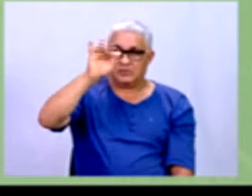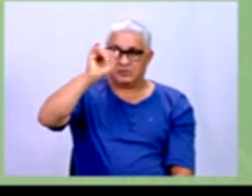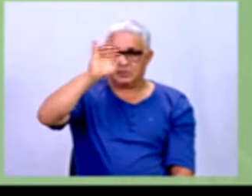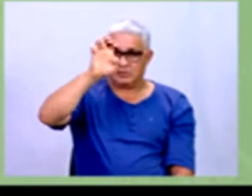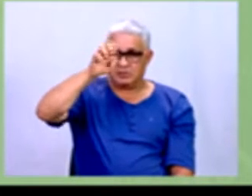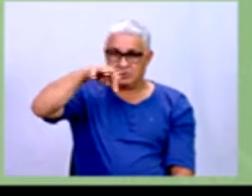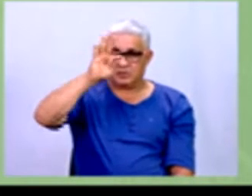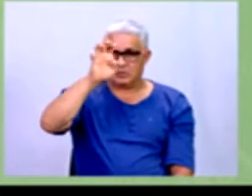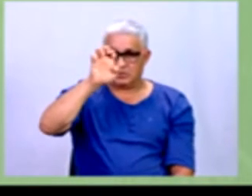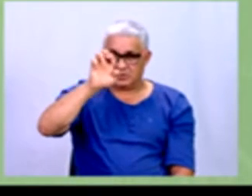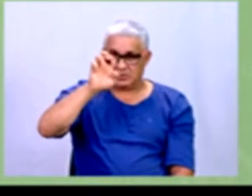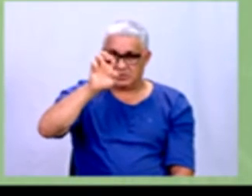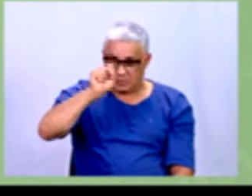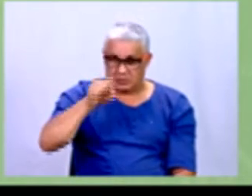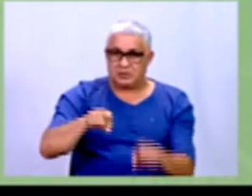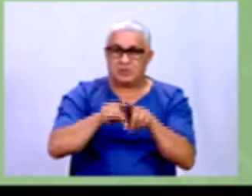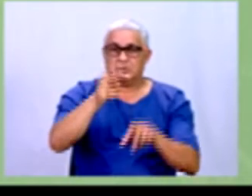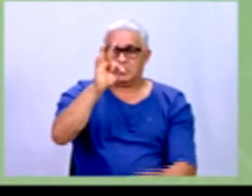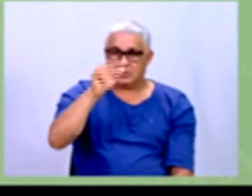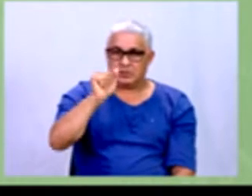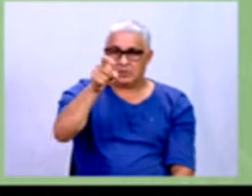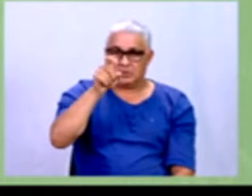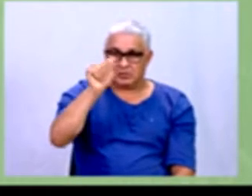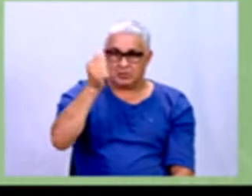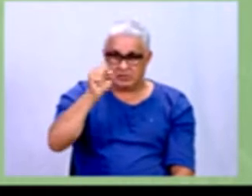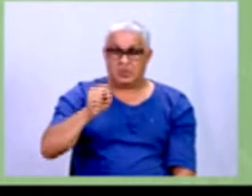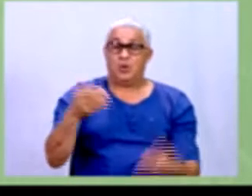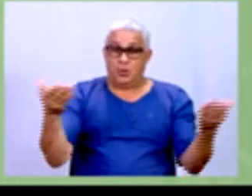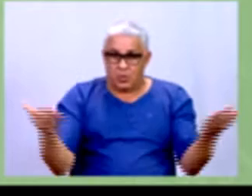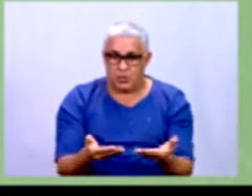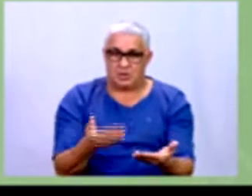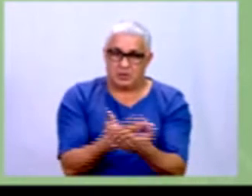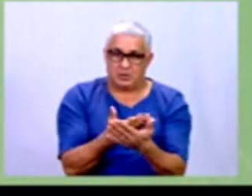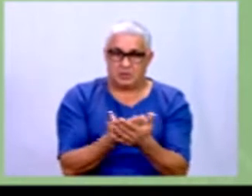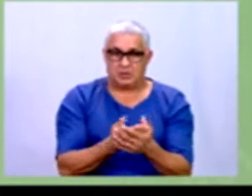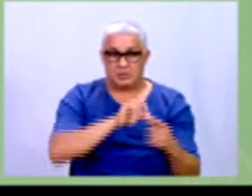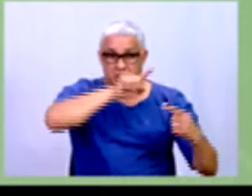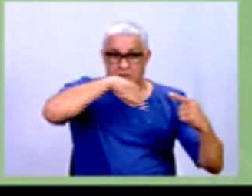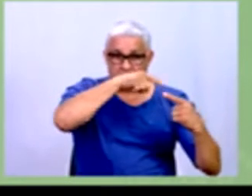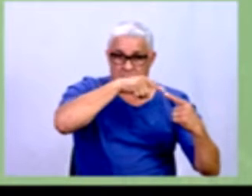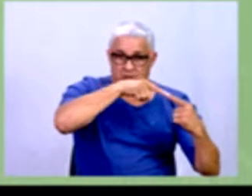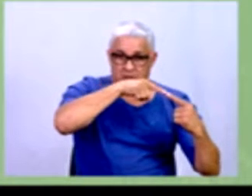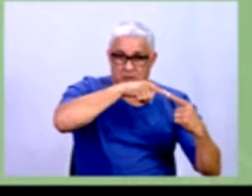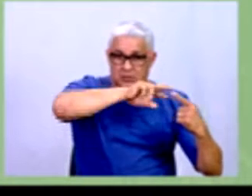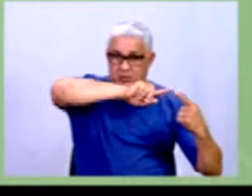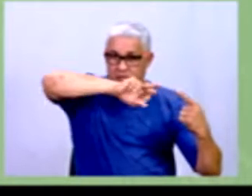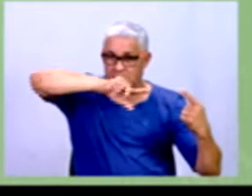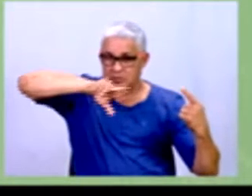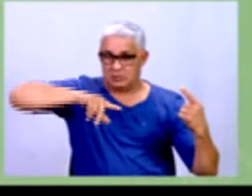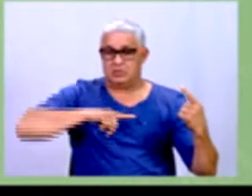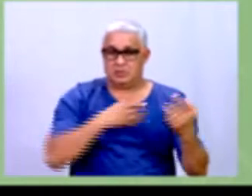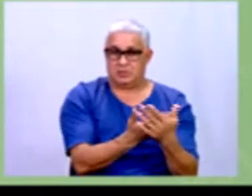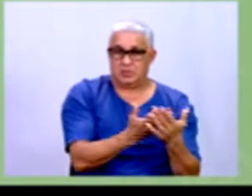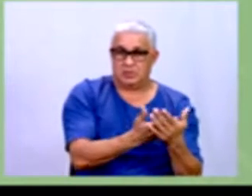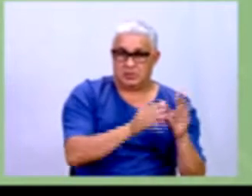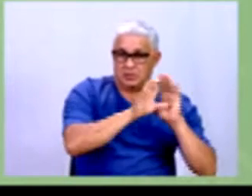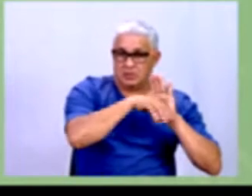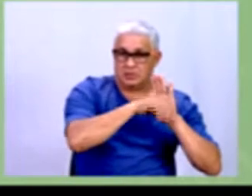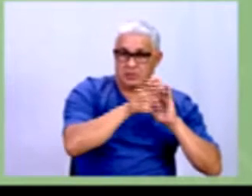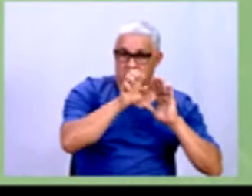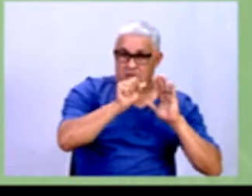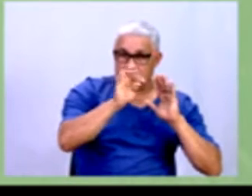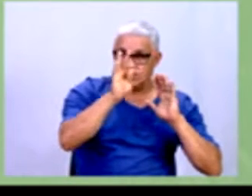é o que a gente vai tratar durante essa aula de hoje, tá? Os objetivos dessa nossa aula, conceituar a